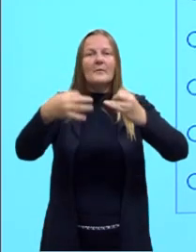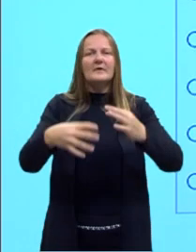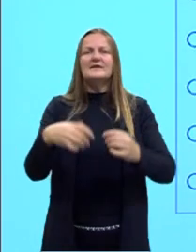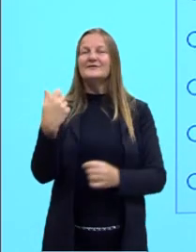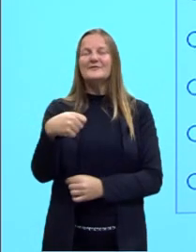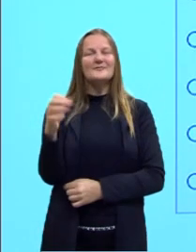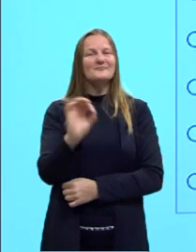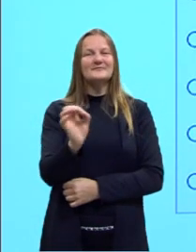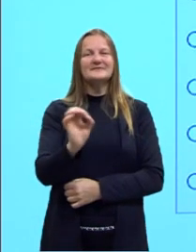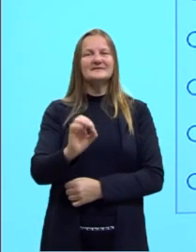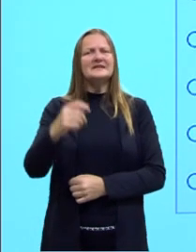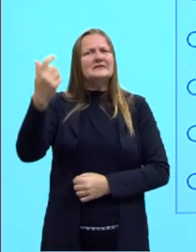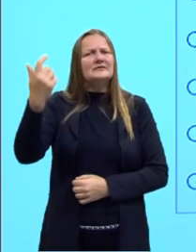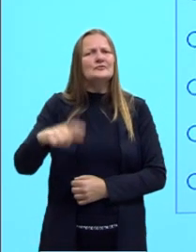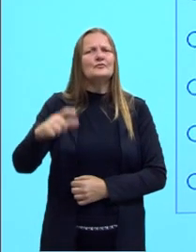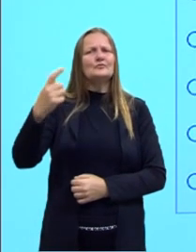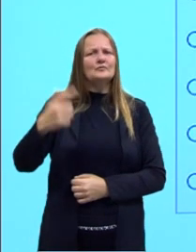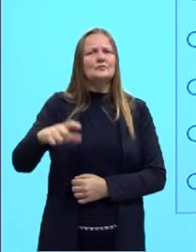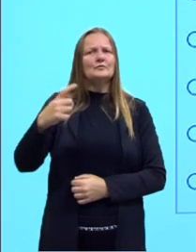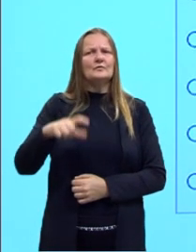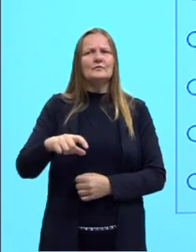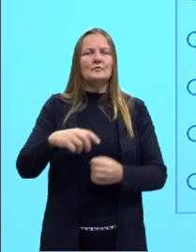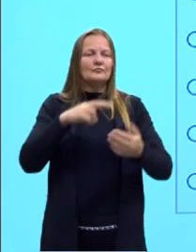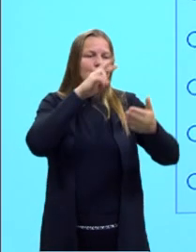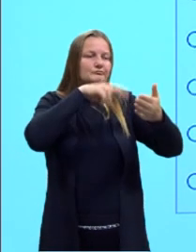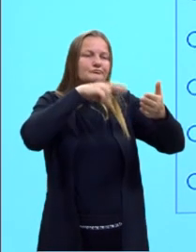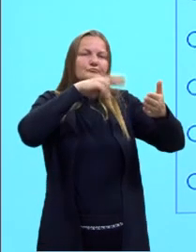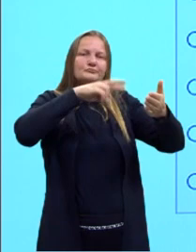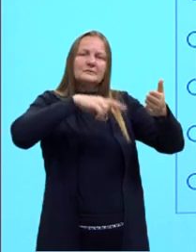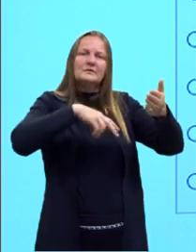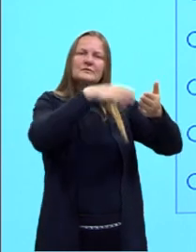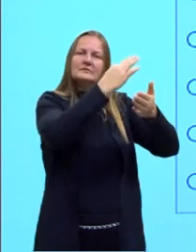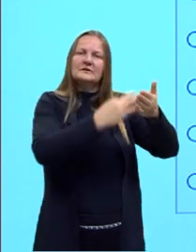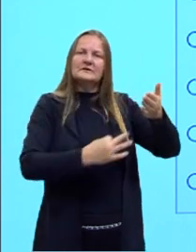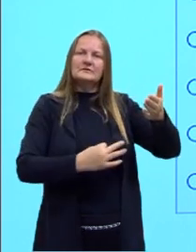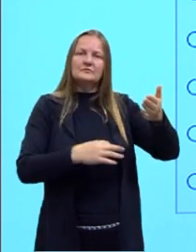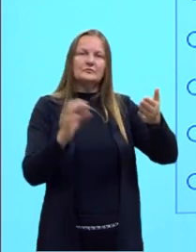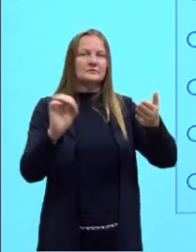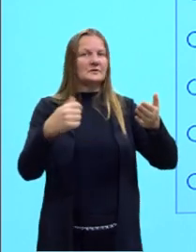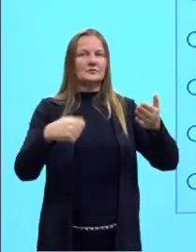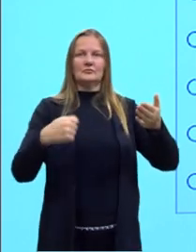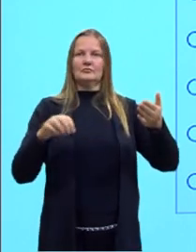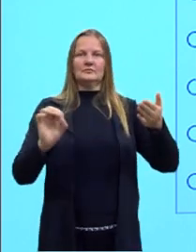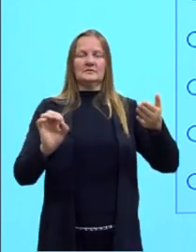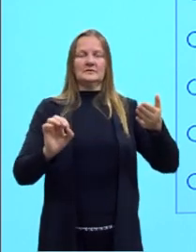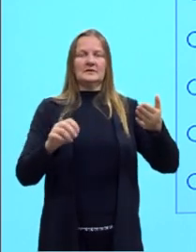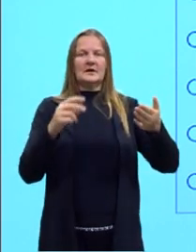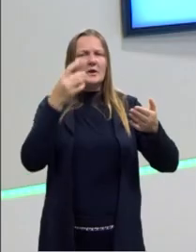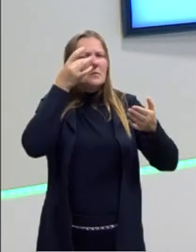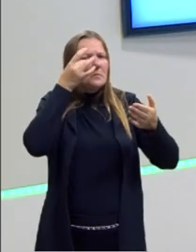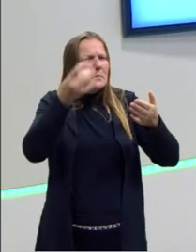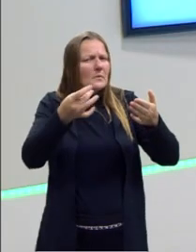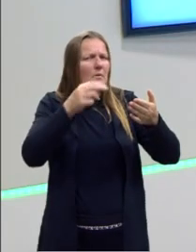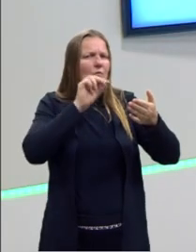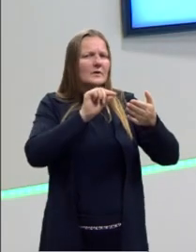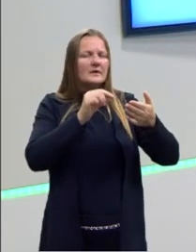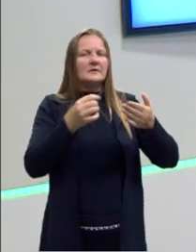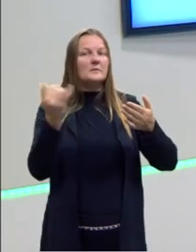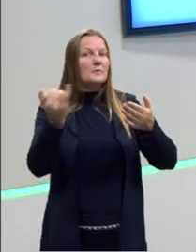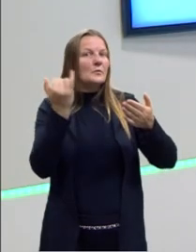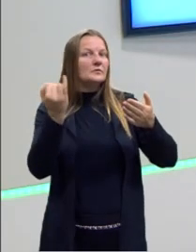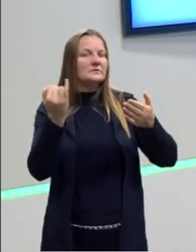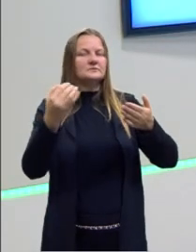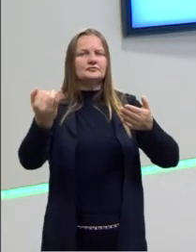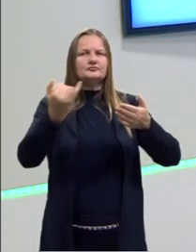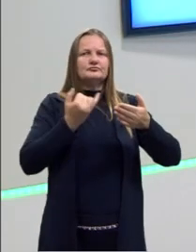precisamos, novamente, nos remeter direto ao texto. Nós precisamos prestar atenção. Uma das coisas mais